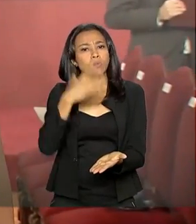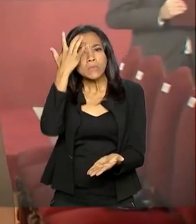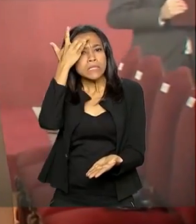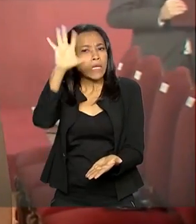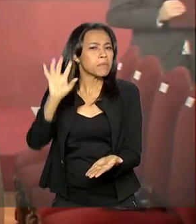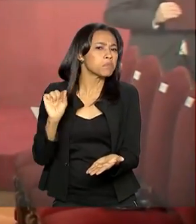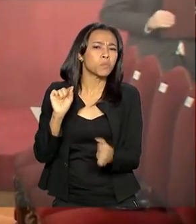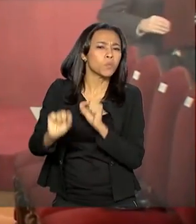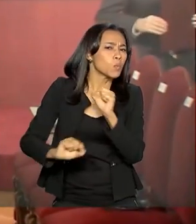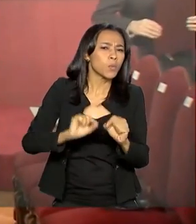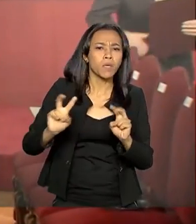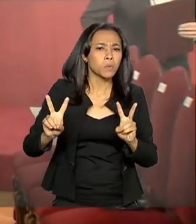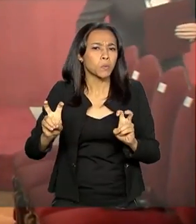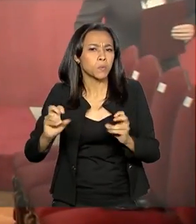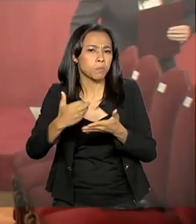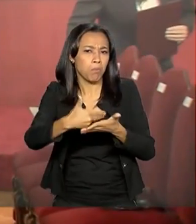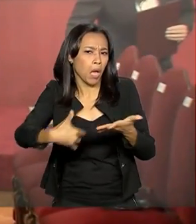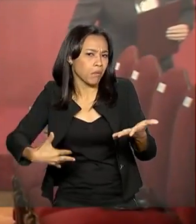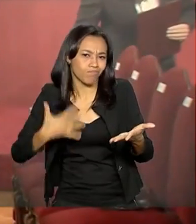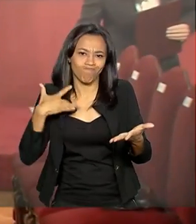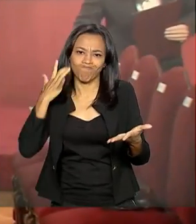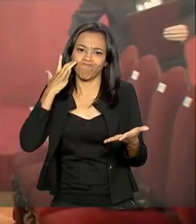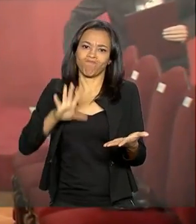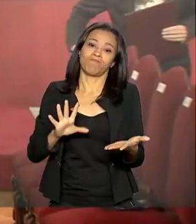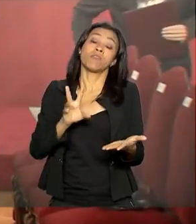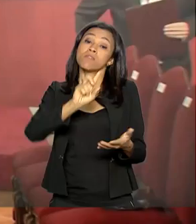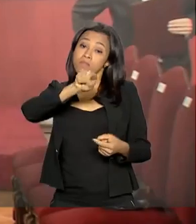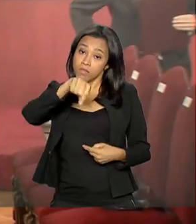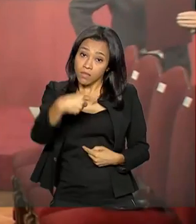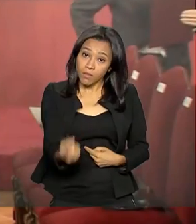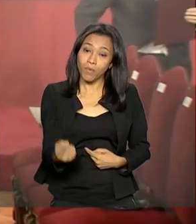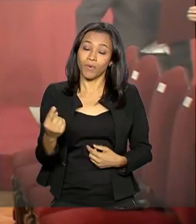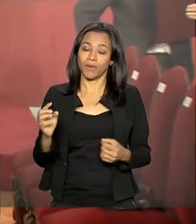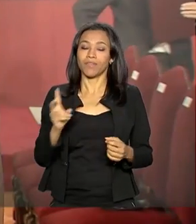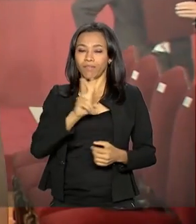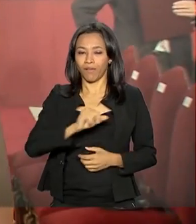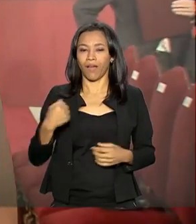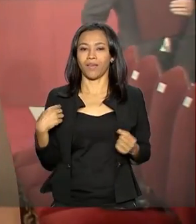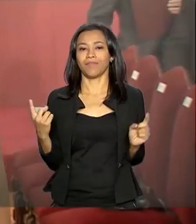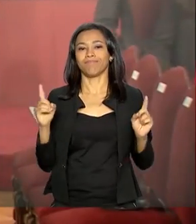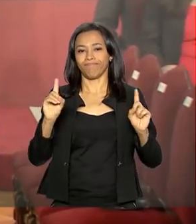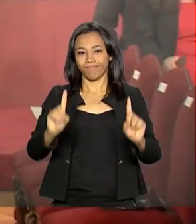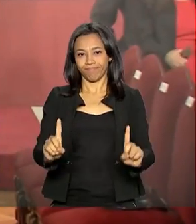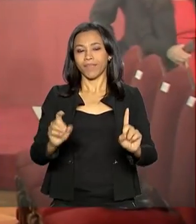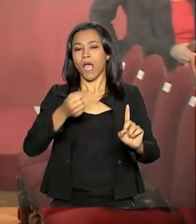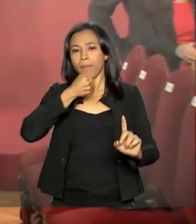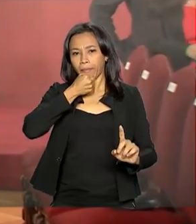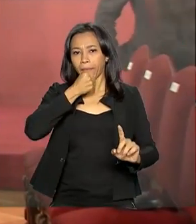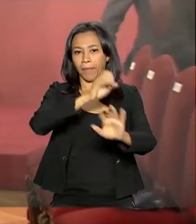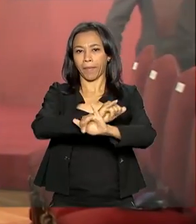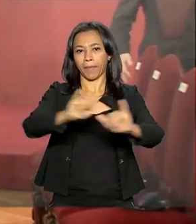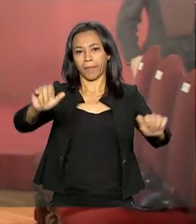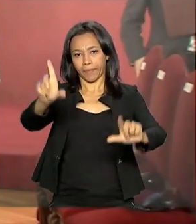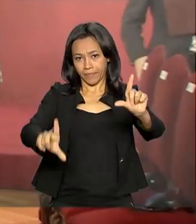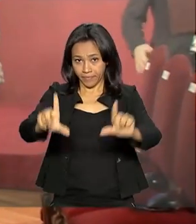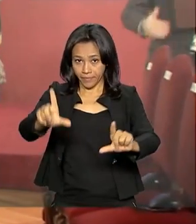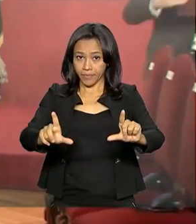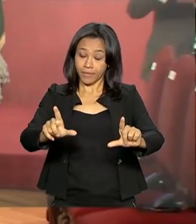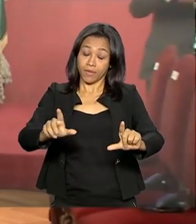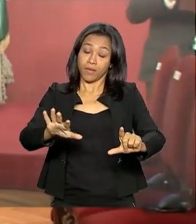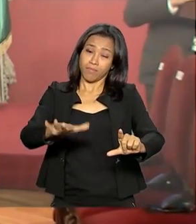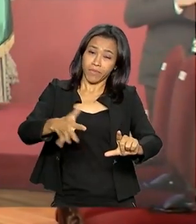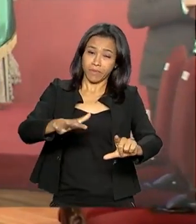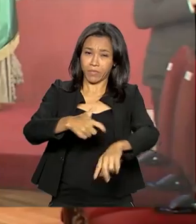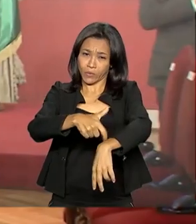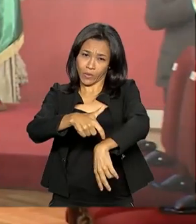teor desse ato e depois a declaração à imprensa será concedida logo mais ali atrás. Então a gente está aguardando, isso deve acontecer